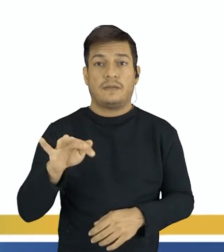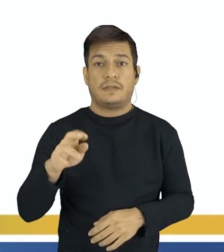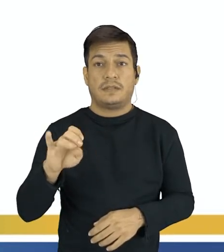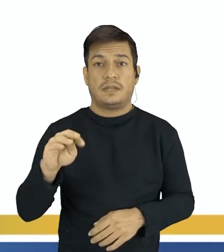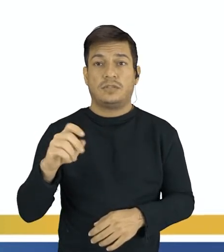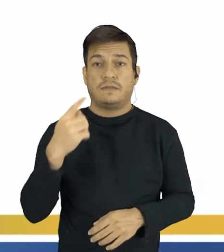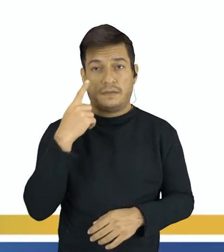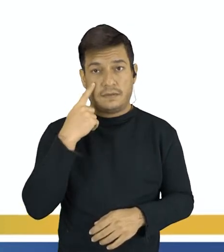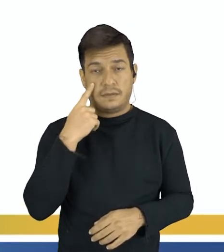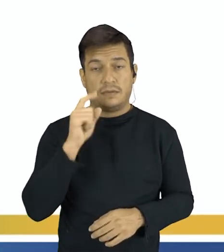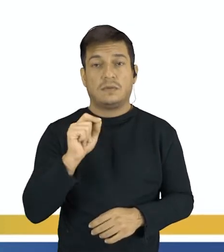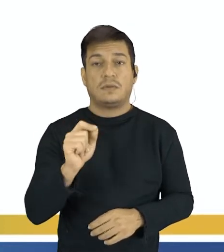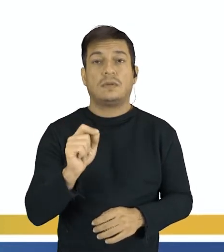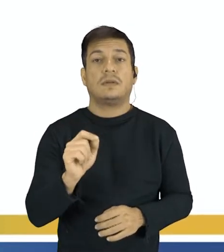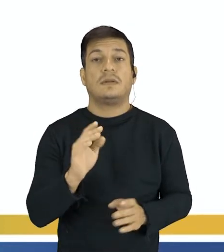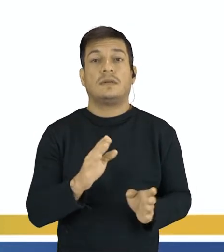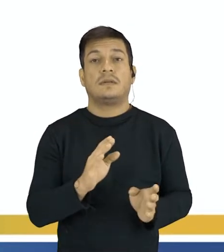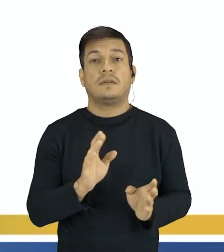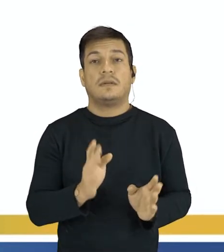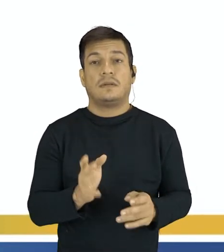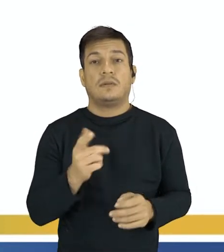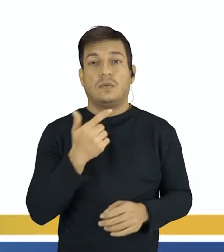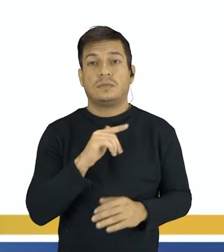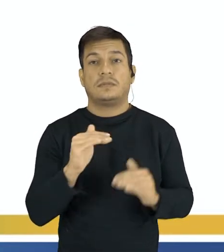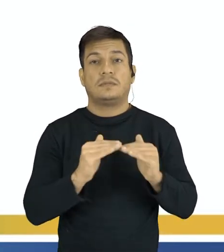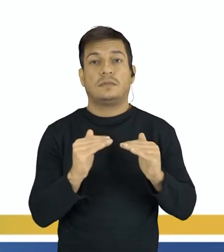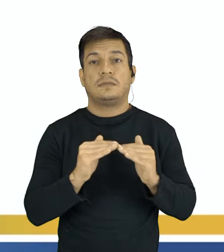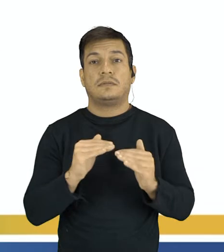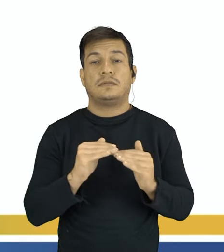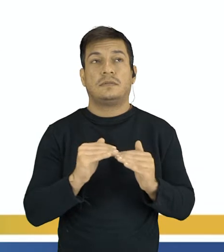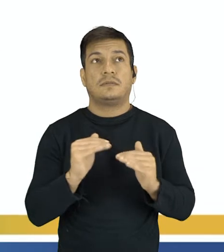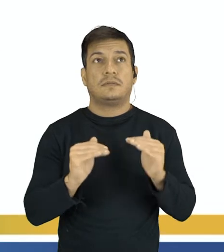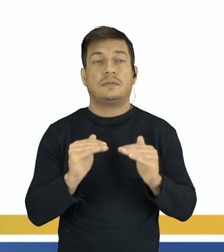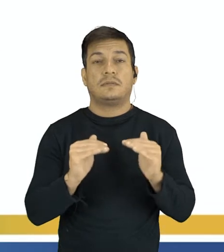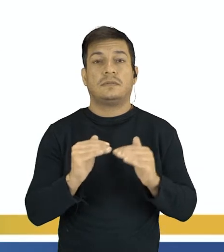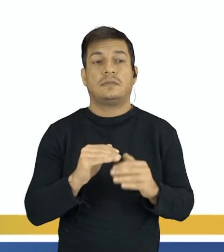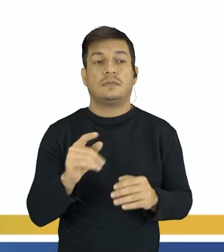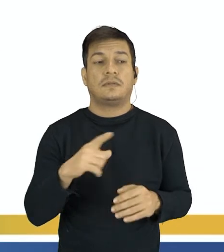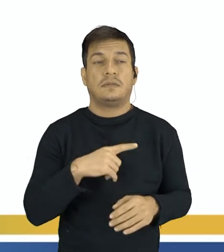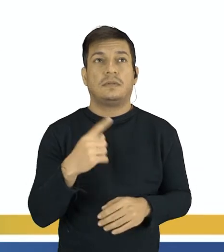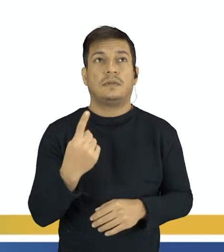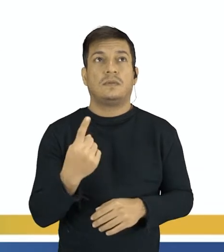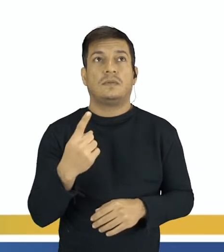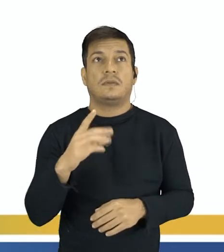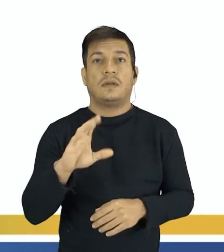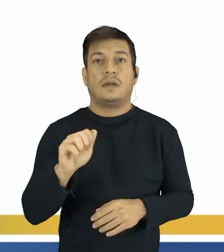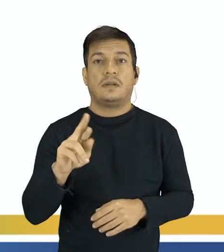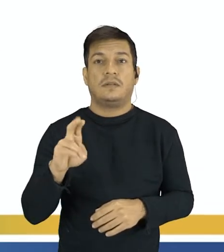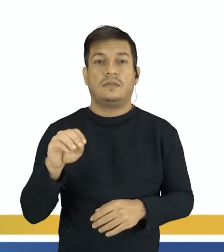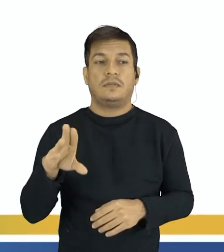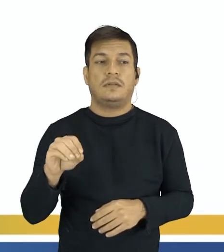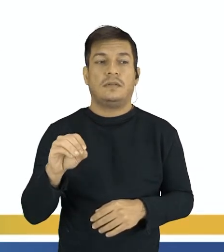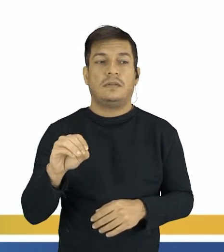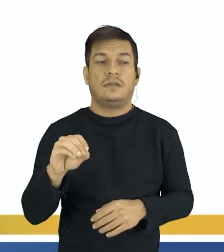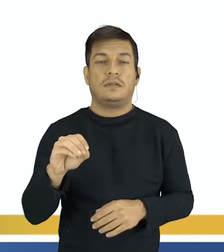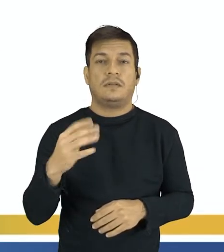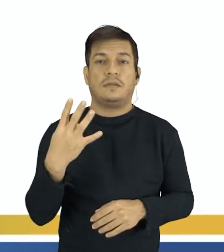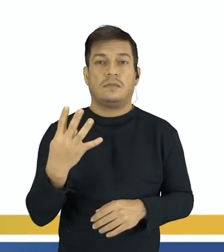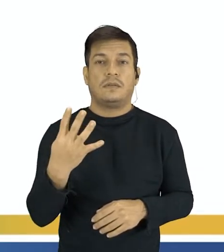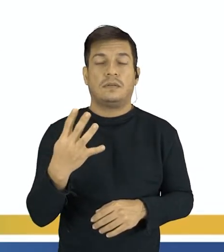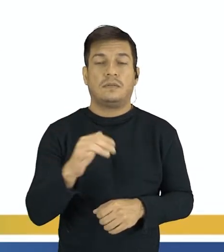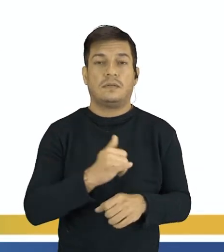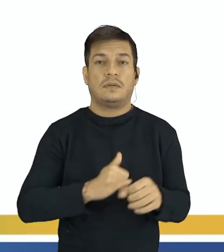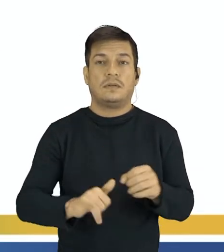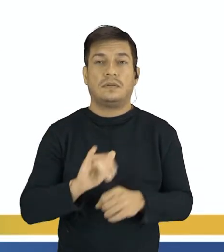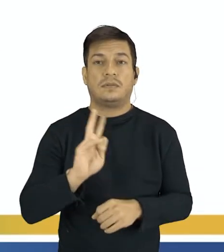A gente vai observar que a partir disso a gente consegue um equilíbrio. Nós passamos a ter 1 carbono, 4 átomos de